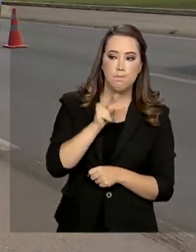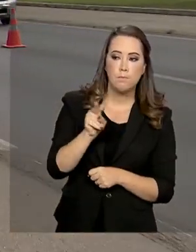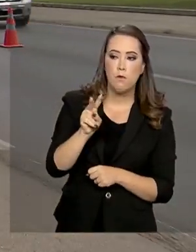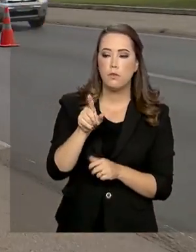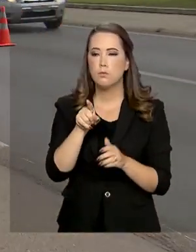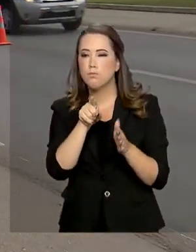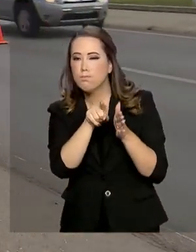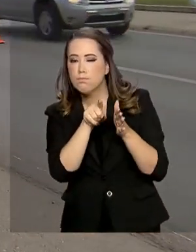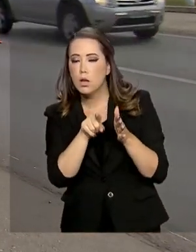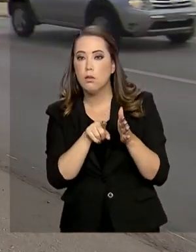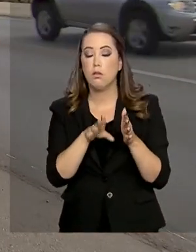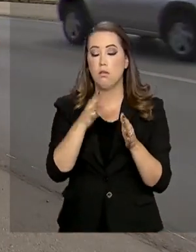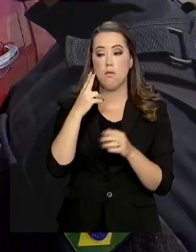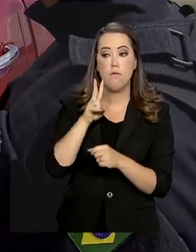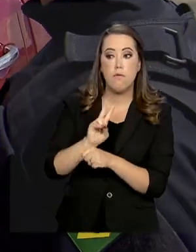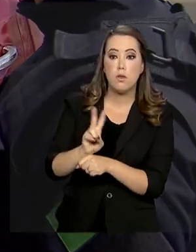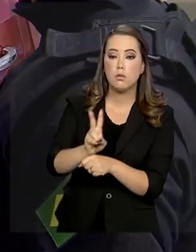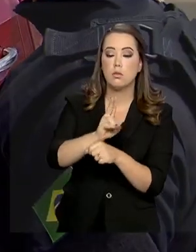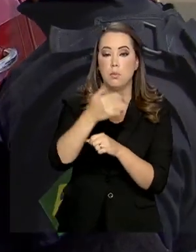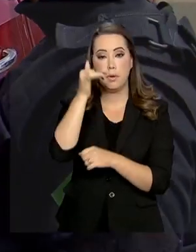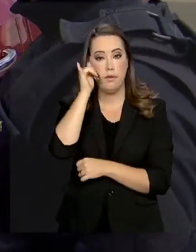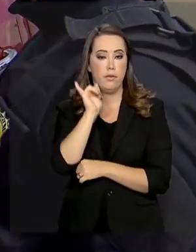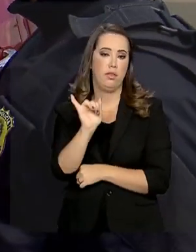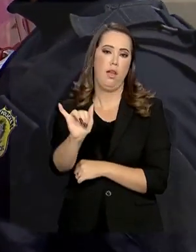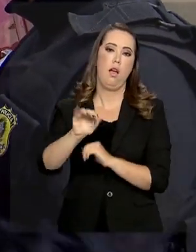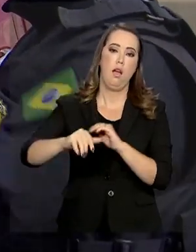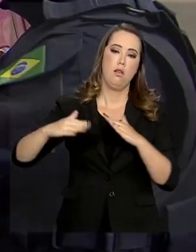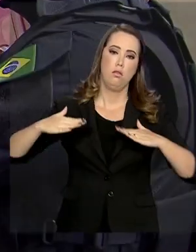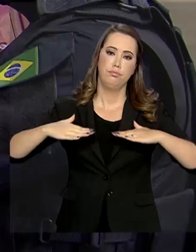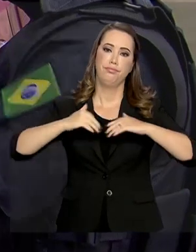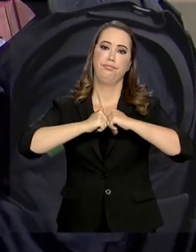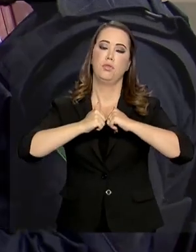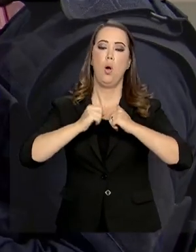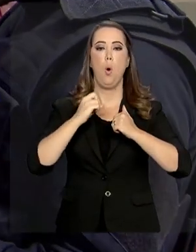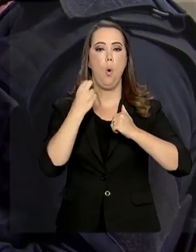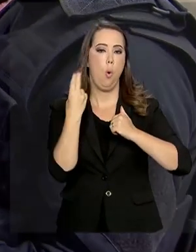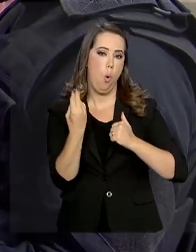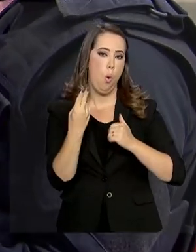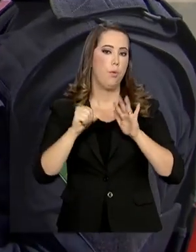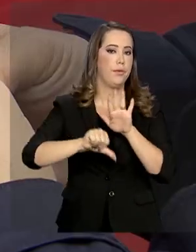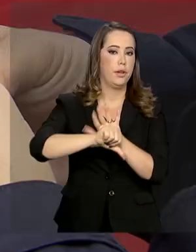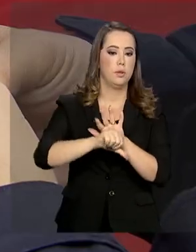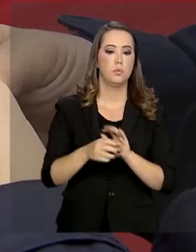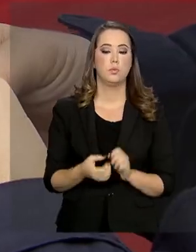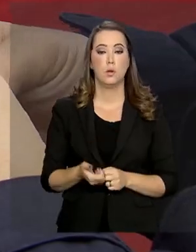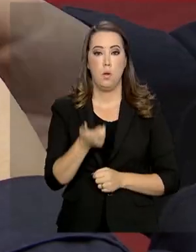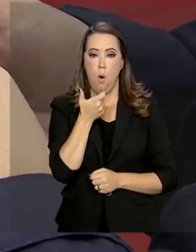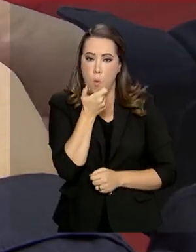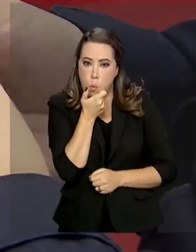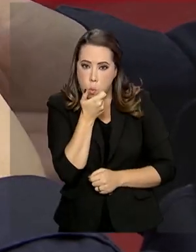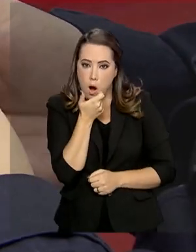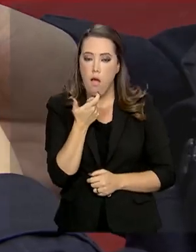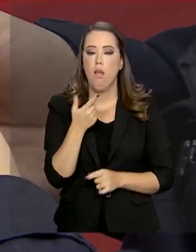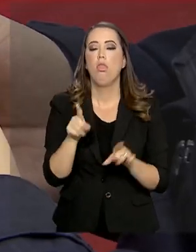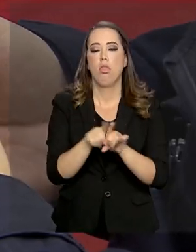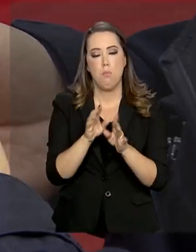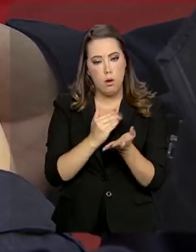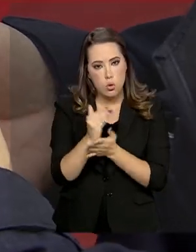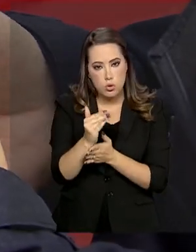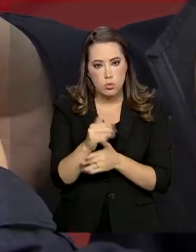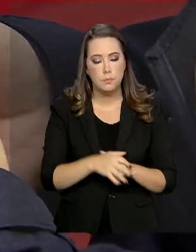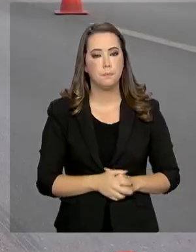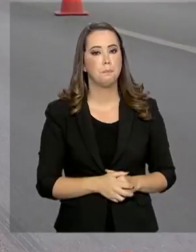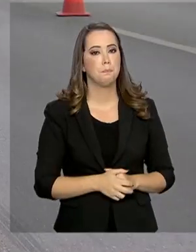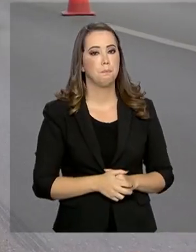a fiscalização com a intenção de prevenção de acidentes e criminalidade. E o bafômetro vai estar presente também nas blitz, nas